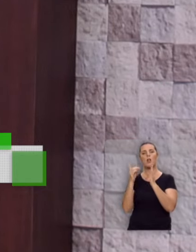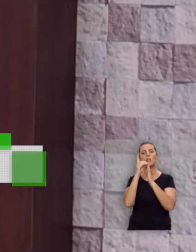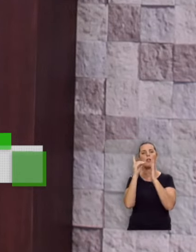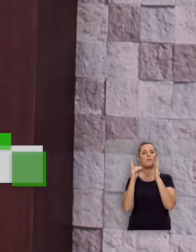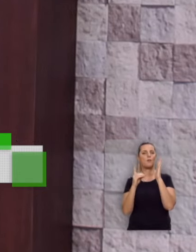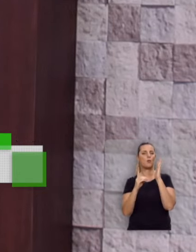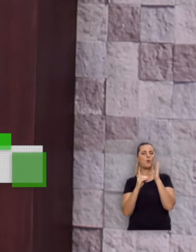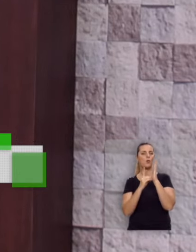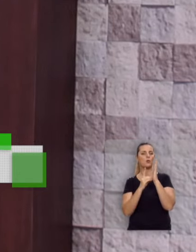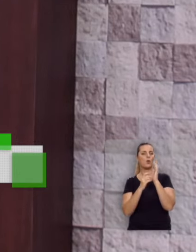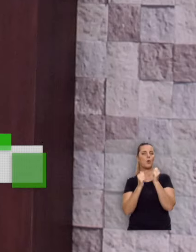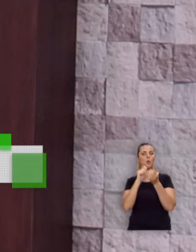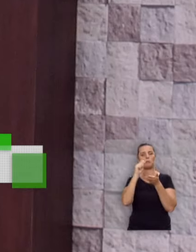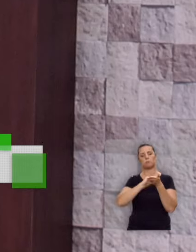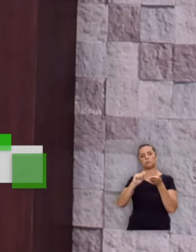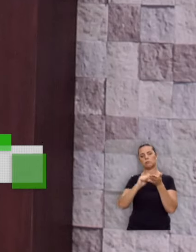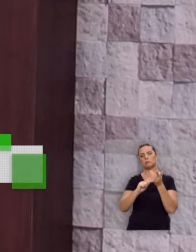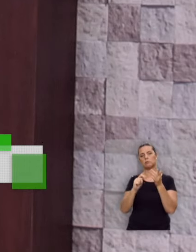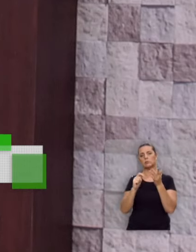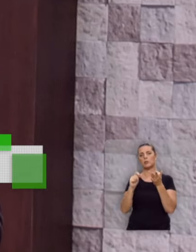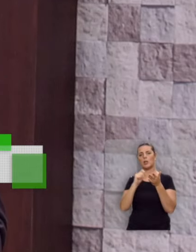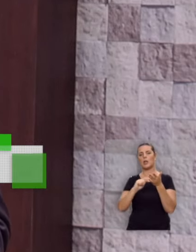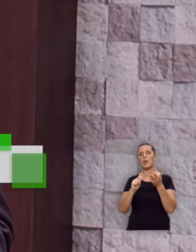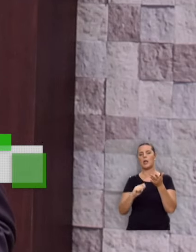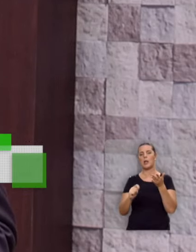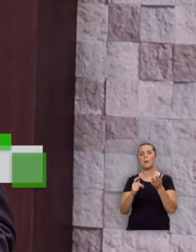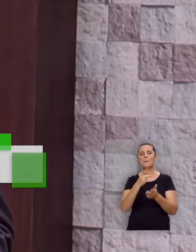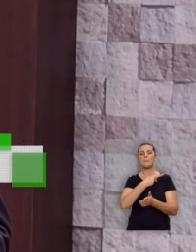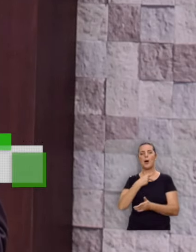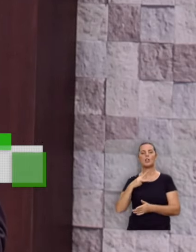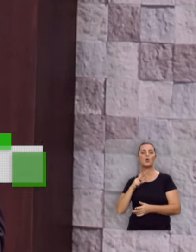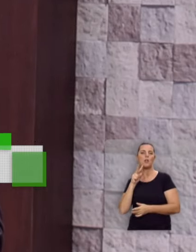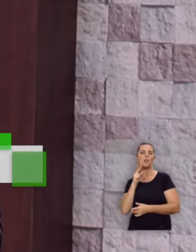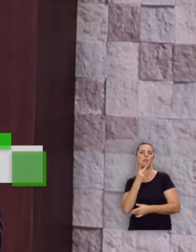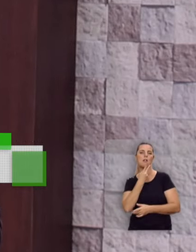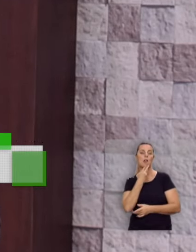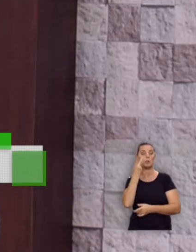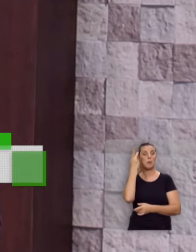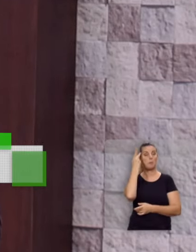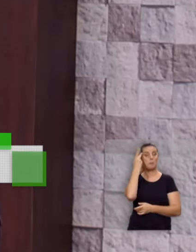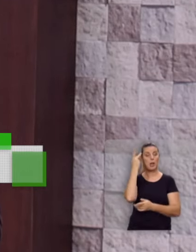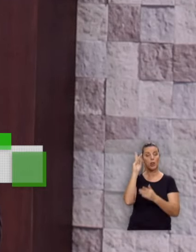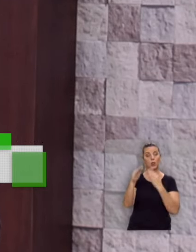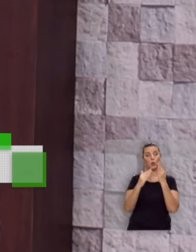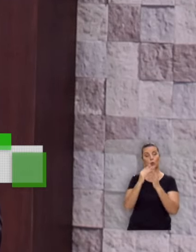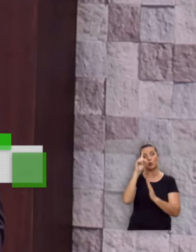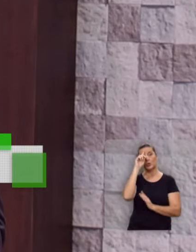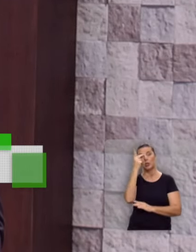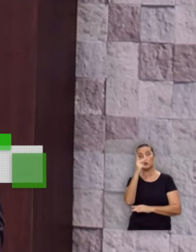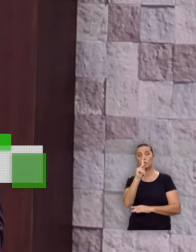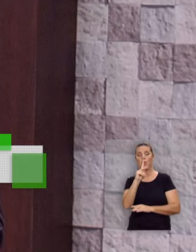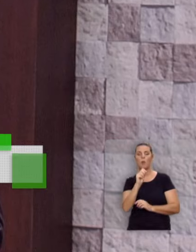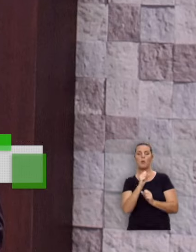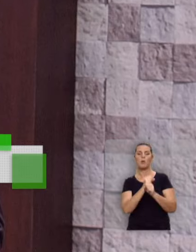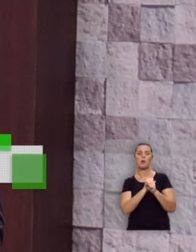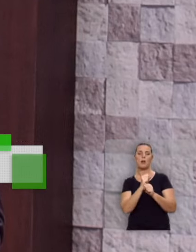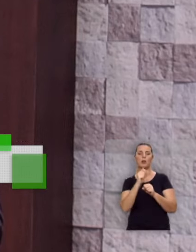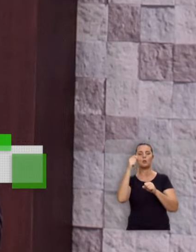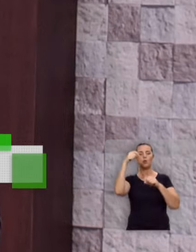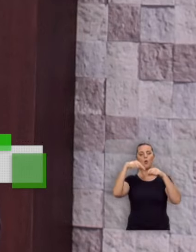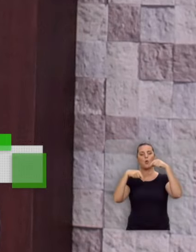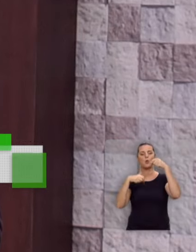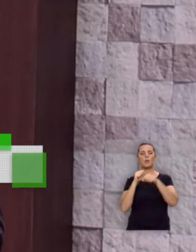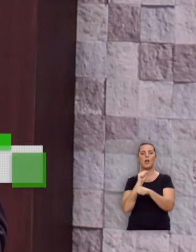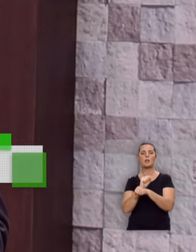Esse devocionário com mensagens escritas pelo reverendo Hernandes Dias Lopes para todos os dias do seu ano, Gotas de